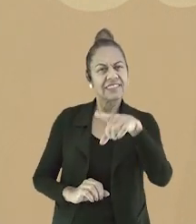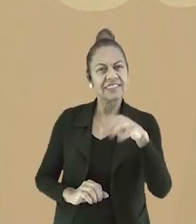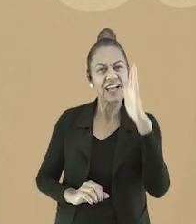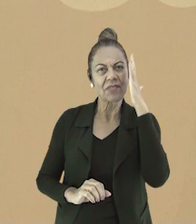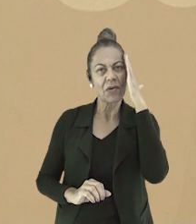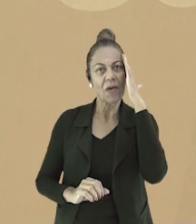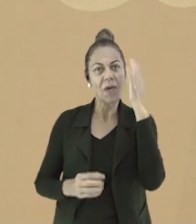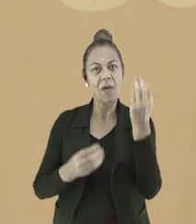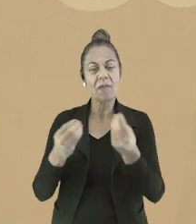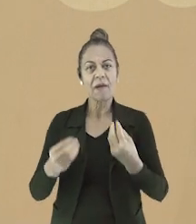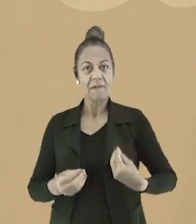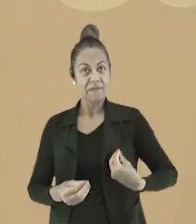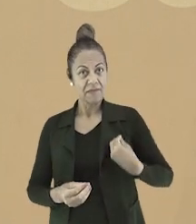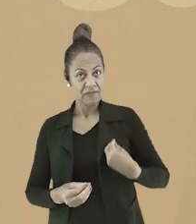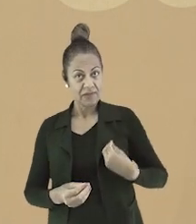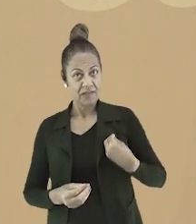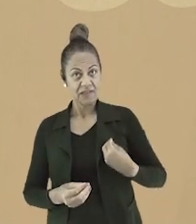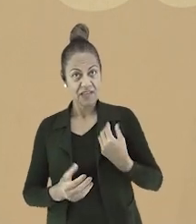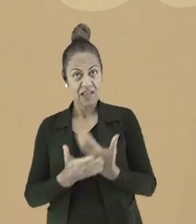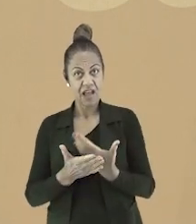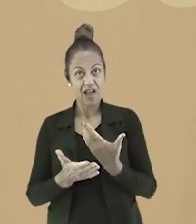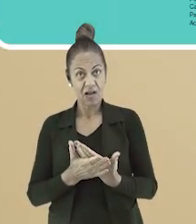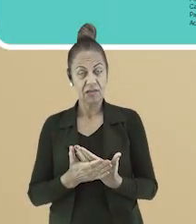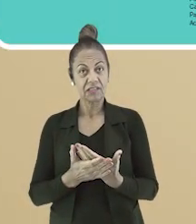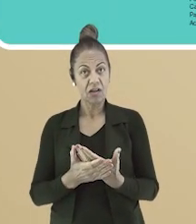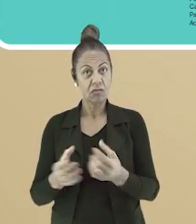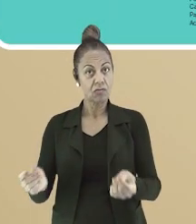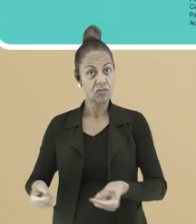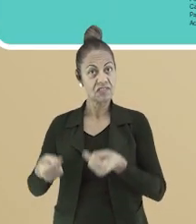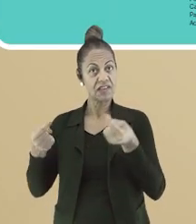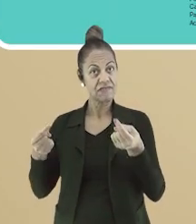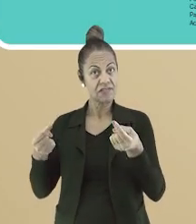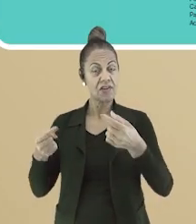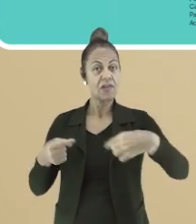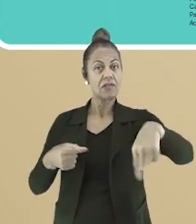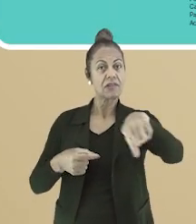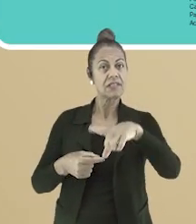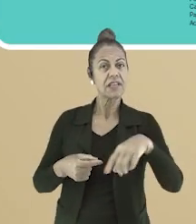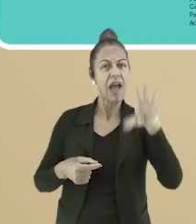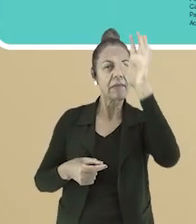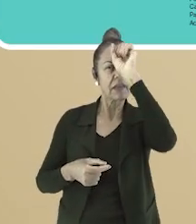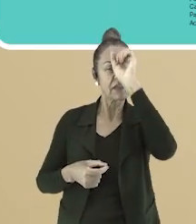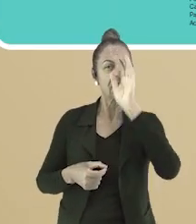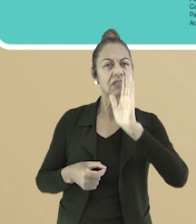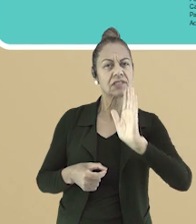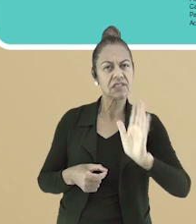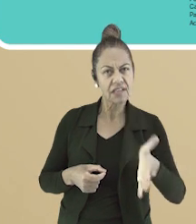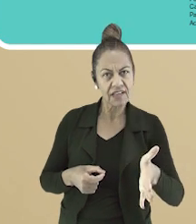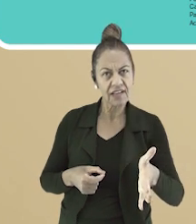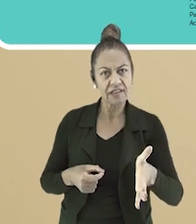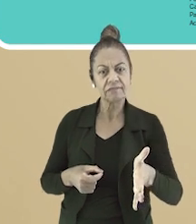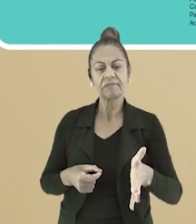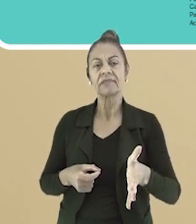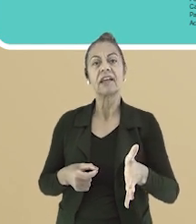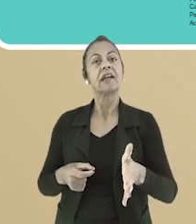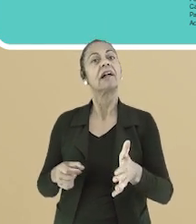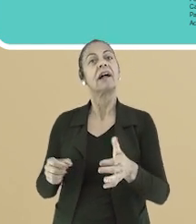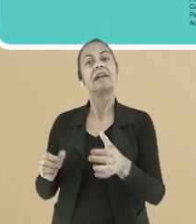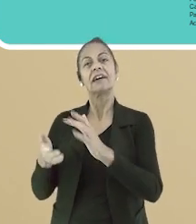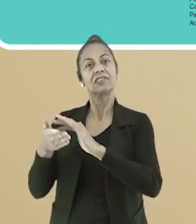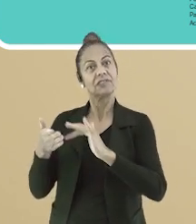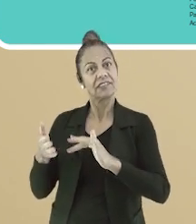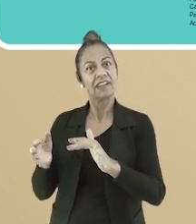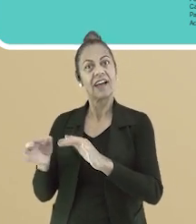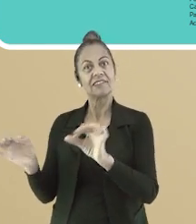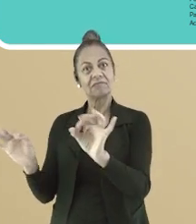de nossas aulas? Vou deixar um desafio. Escreva em seu caderno algumas palavras que você aprendeu, usando o novo acordo